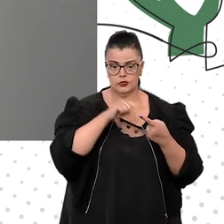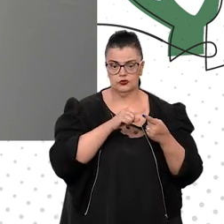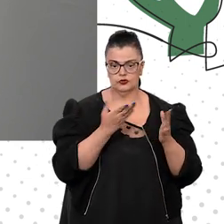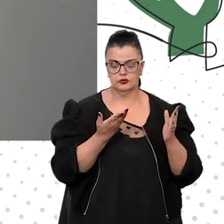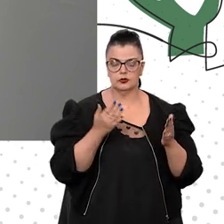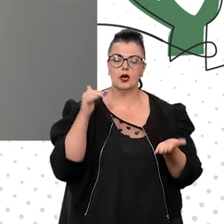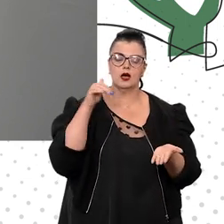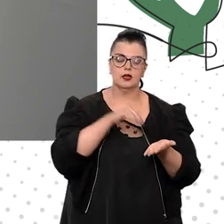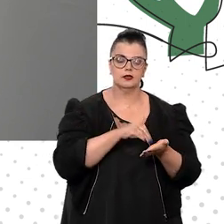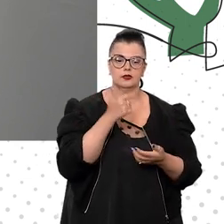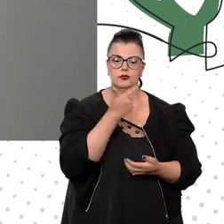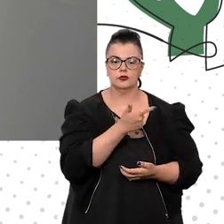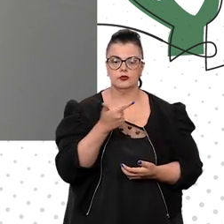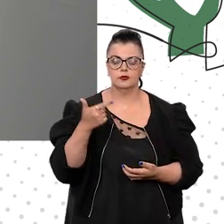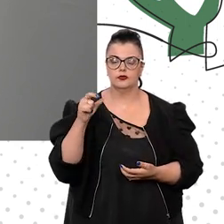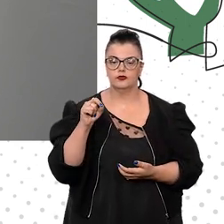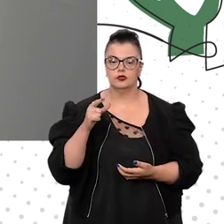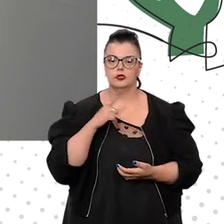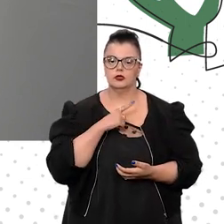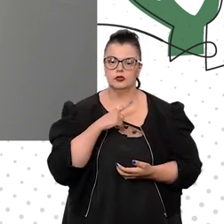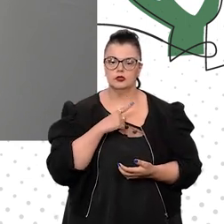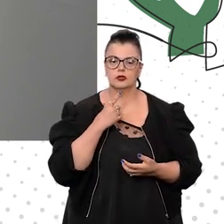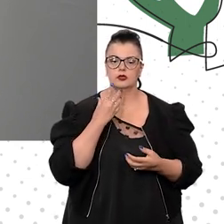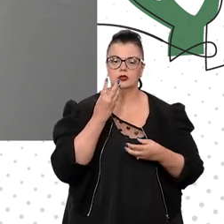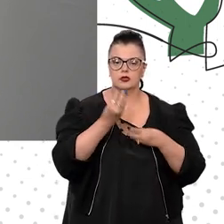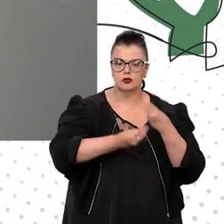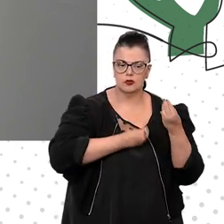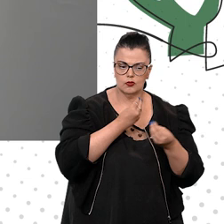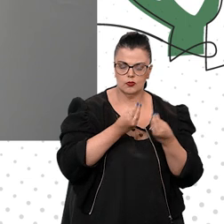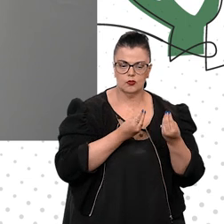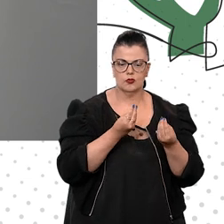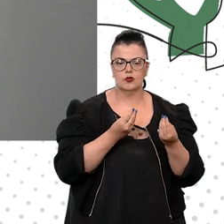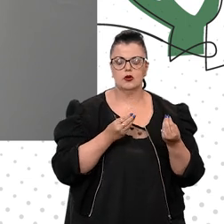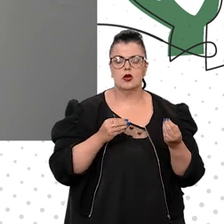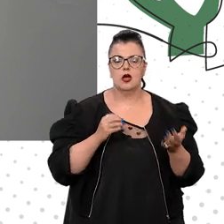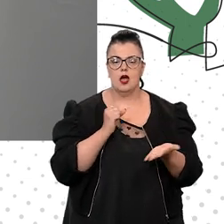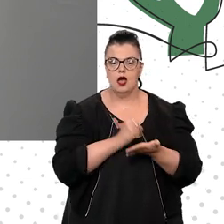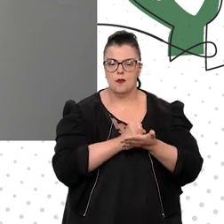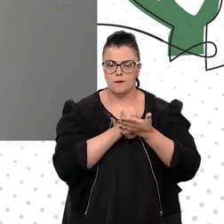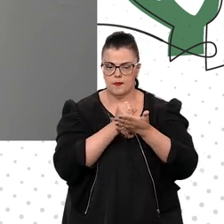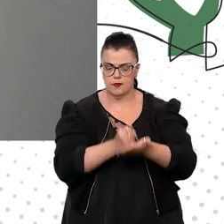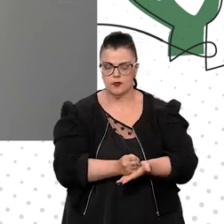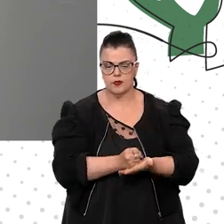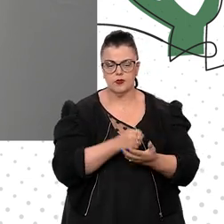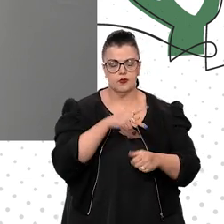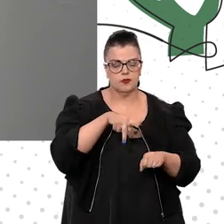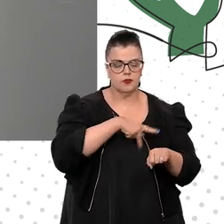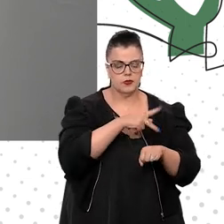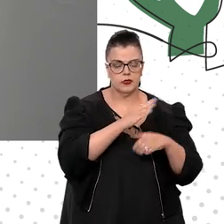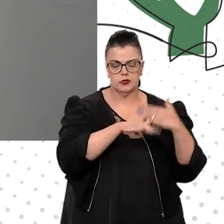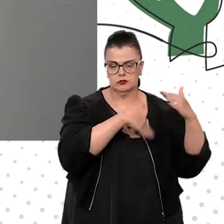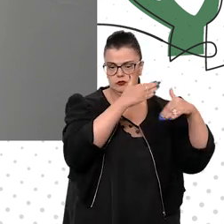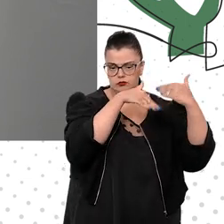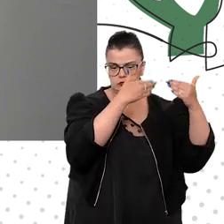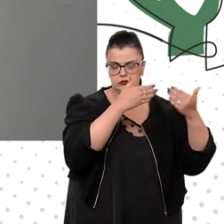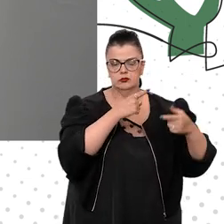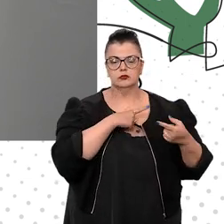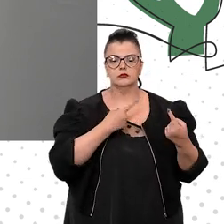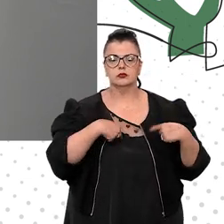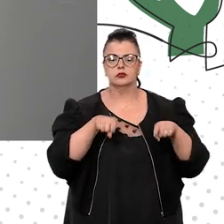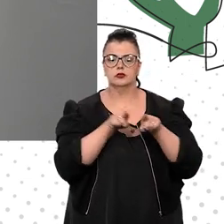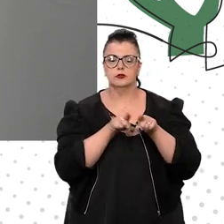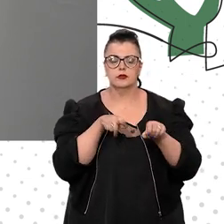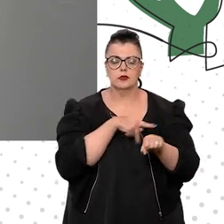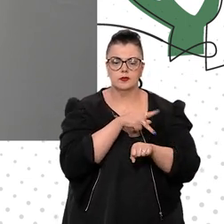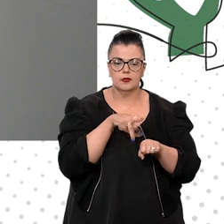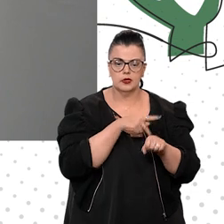2020, reforçar o apoio à capacitação para os países em desenvolvimento, inclusive para os países